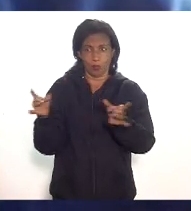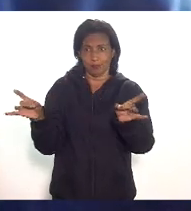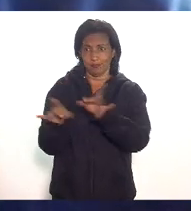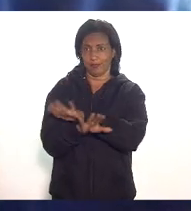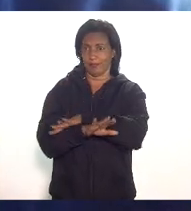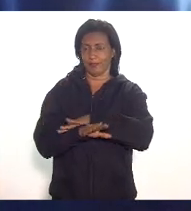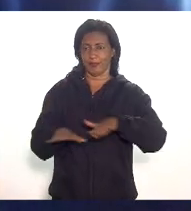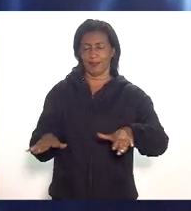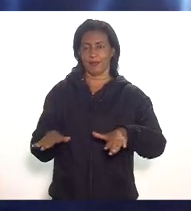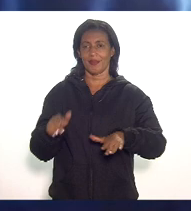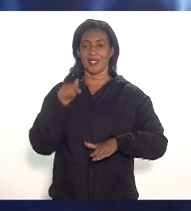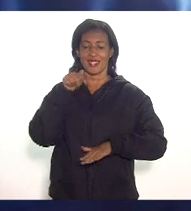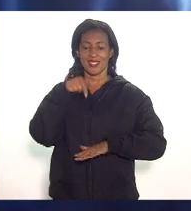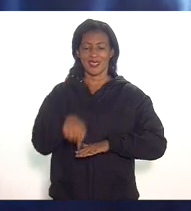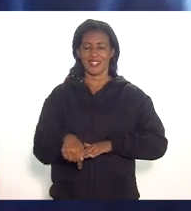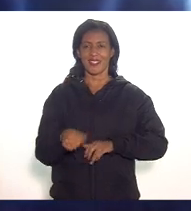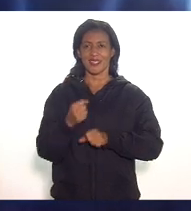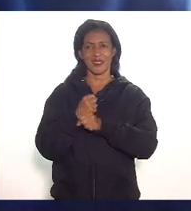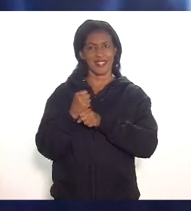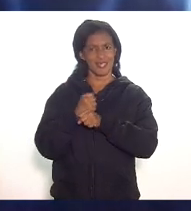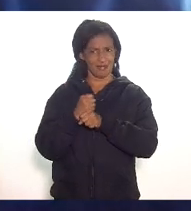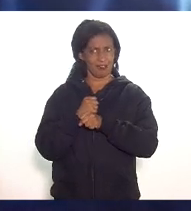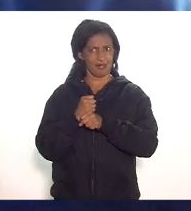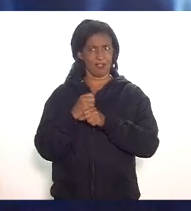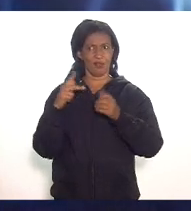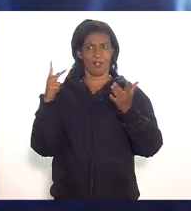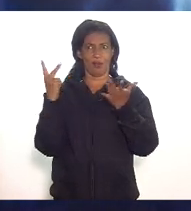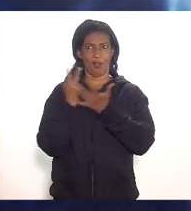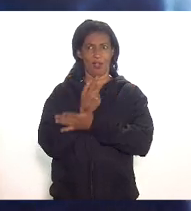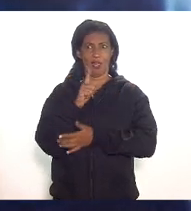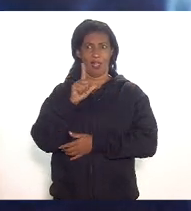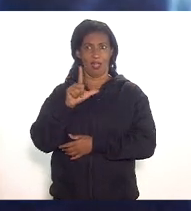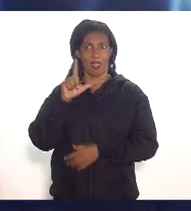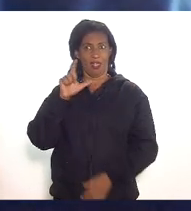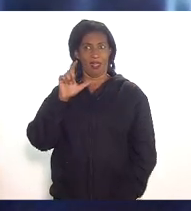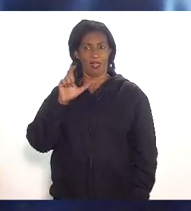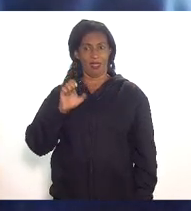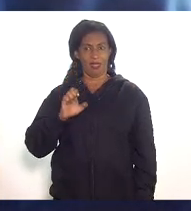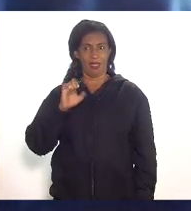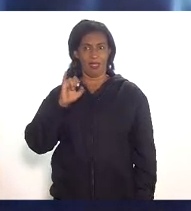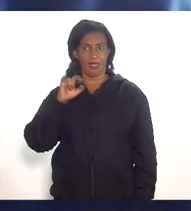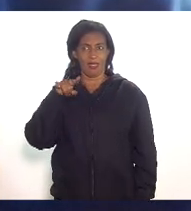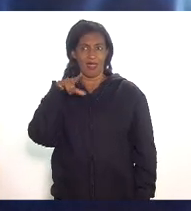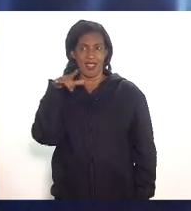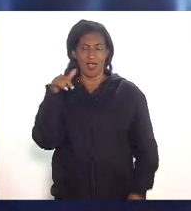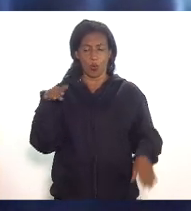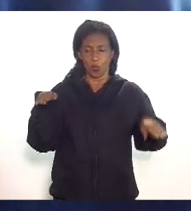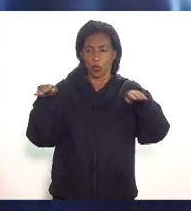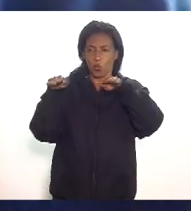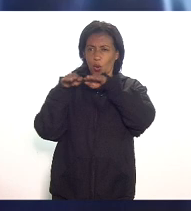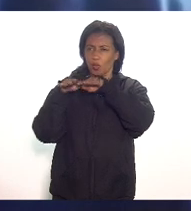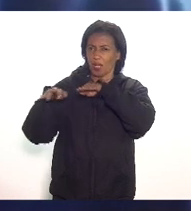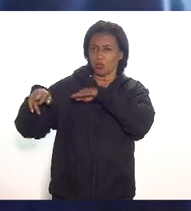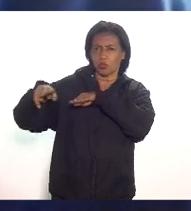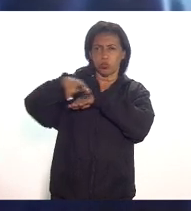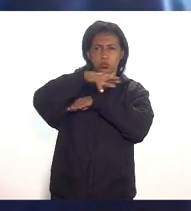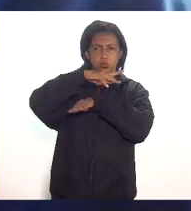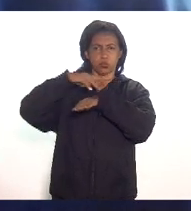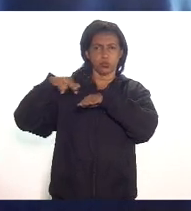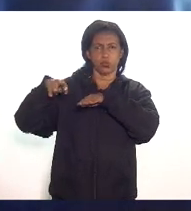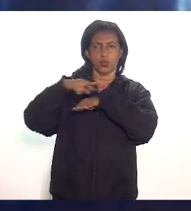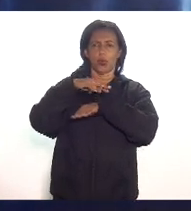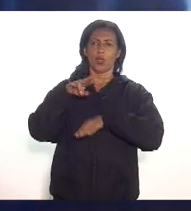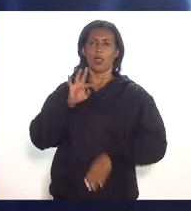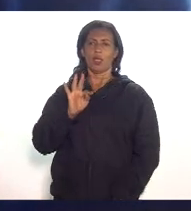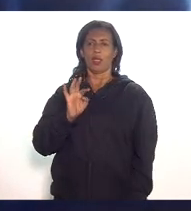um leilão em que essas térmicas todas vão poder participar em pé de igualdade com as térmicas de